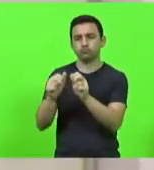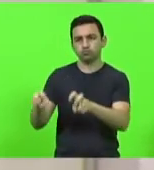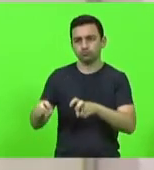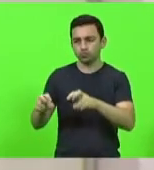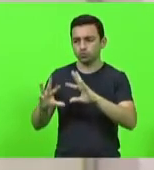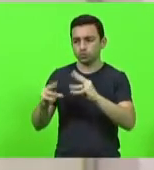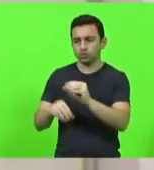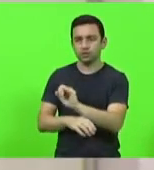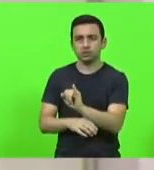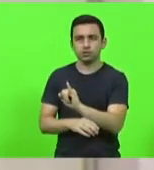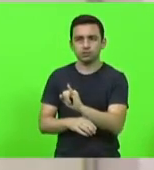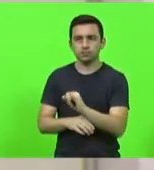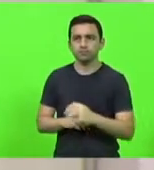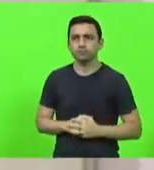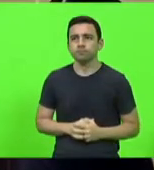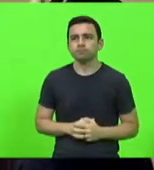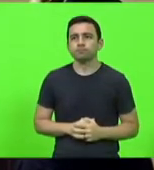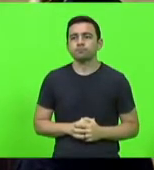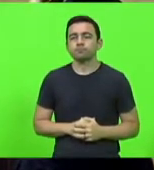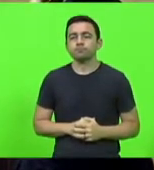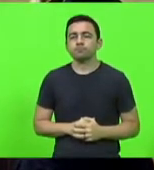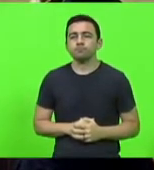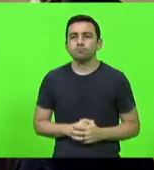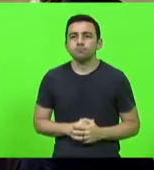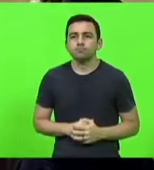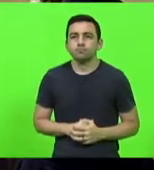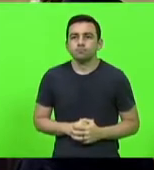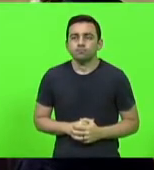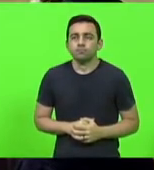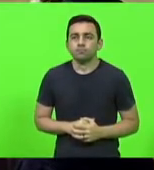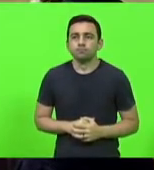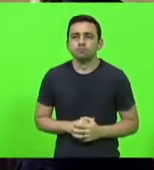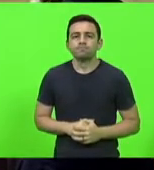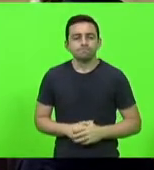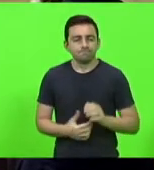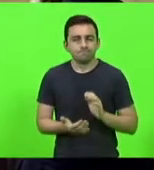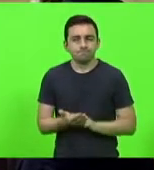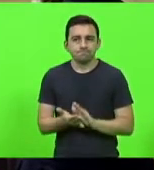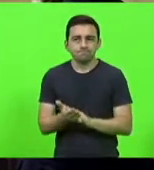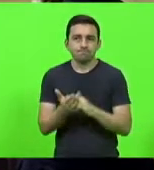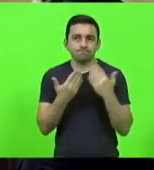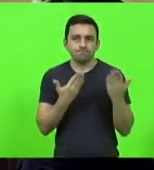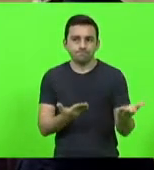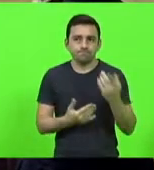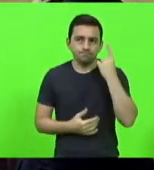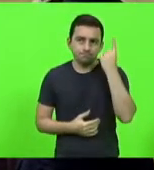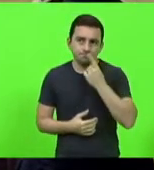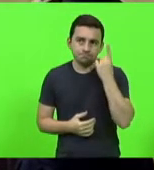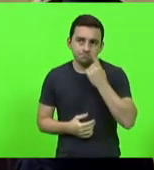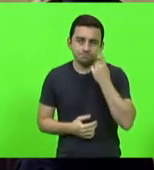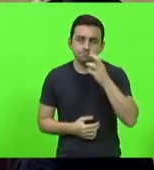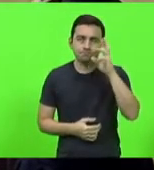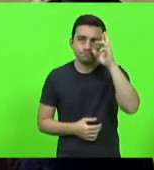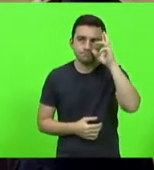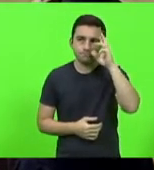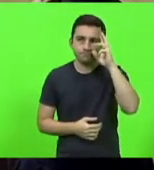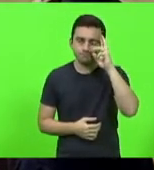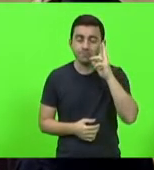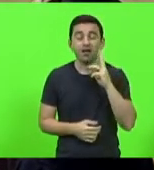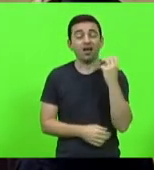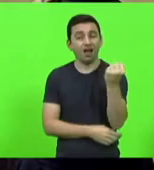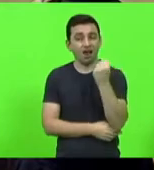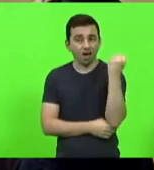Vale do Itajaí. Obrigado, senhor presidente. Parabéns, deputado Alvo. Realmente é muito grave